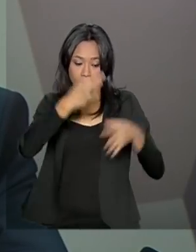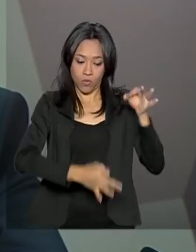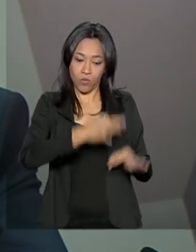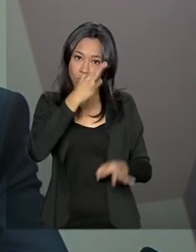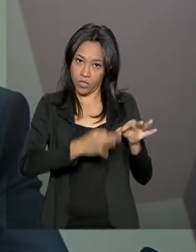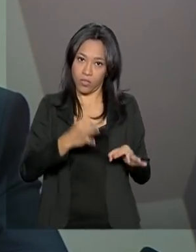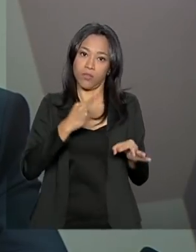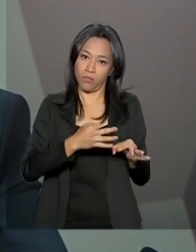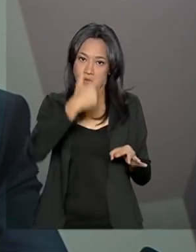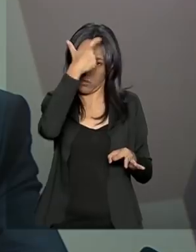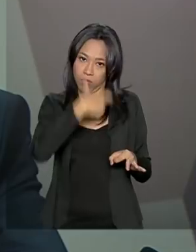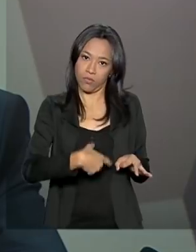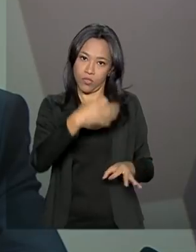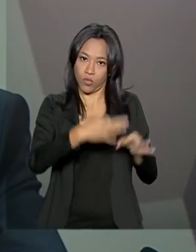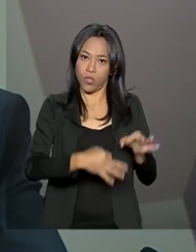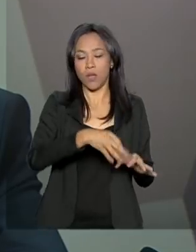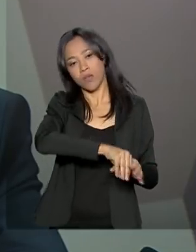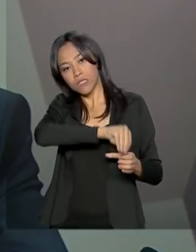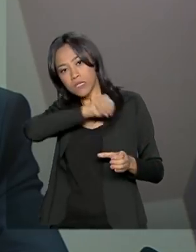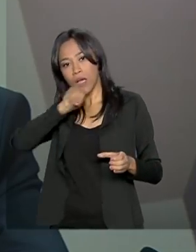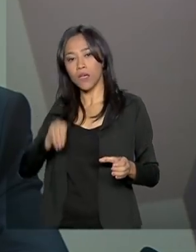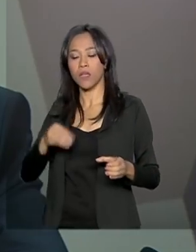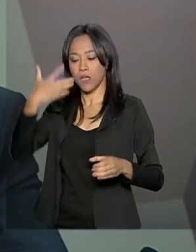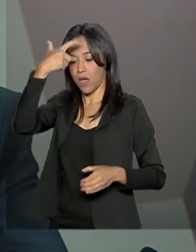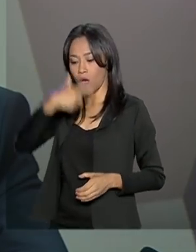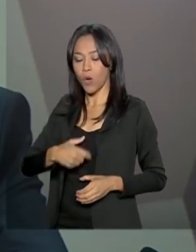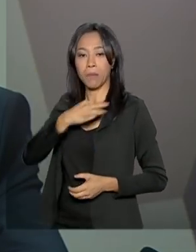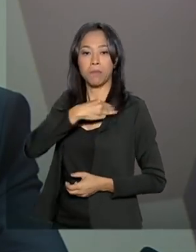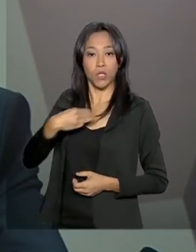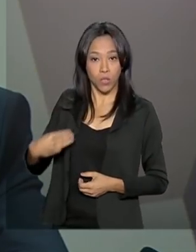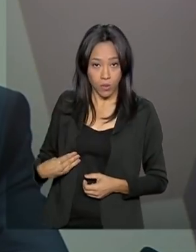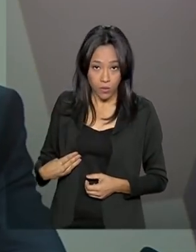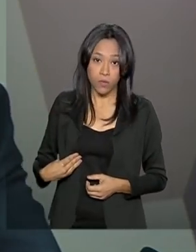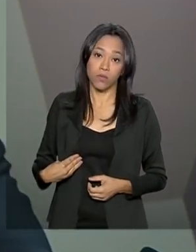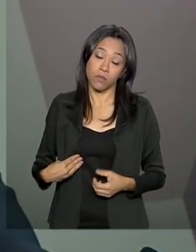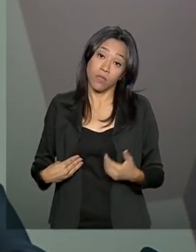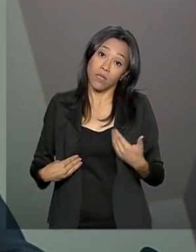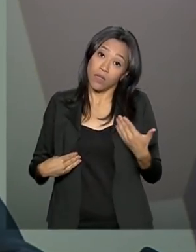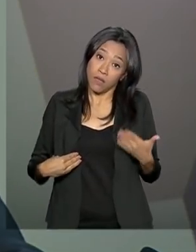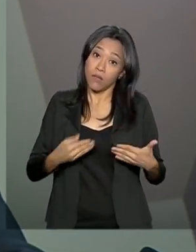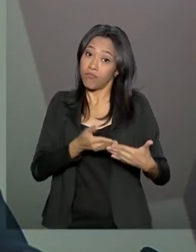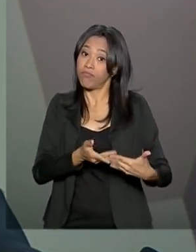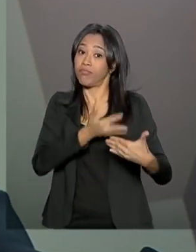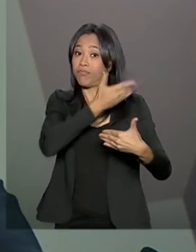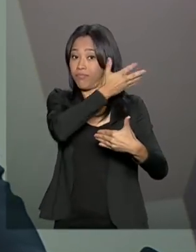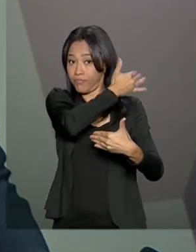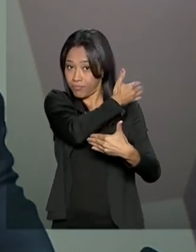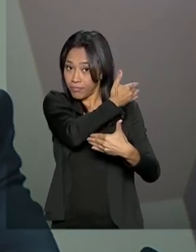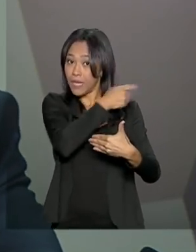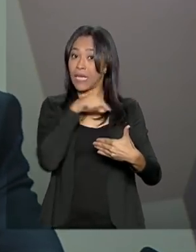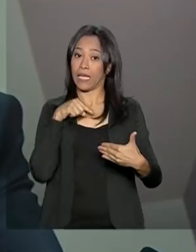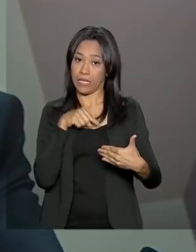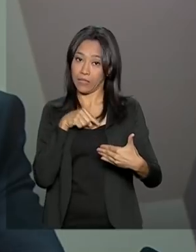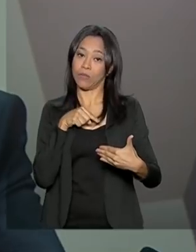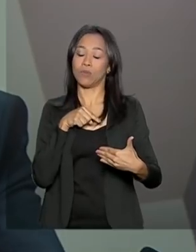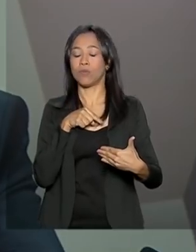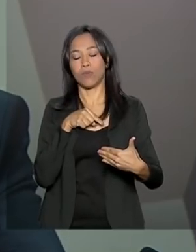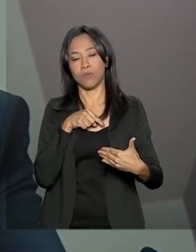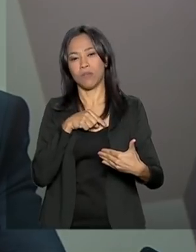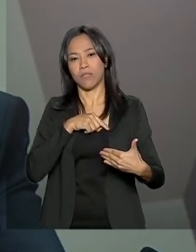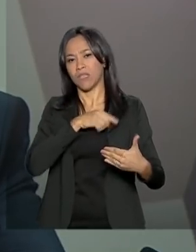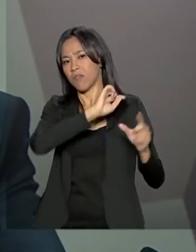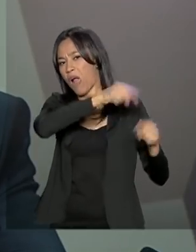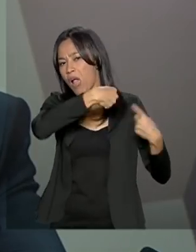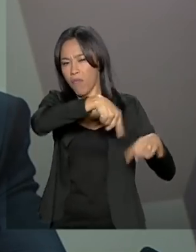assumir essa posição de ministro, esse passado, esse revanchismo, esses